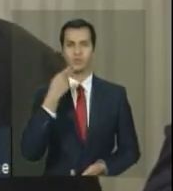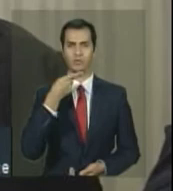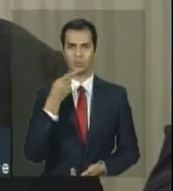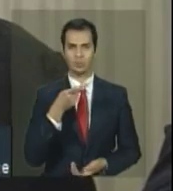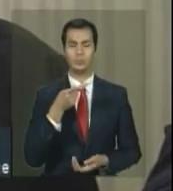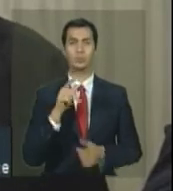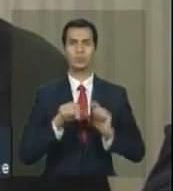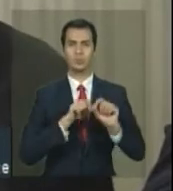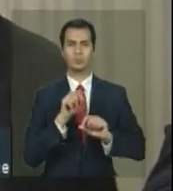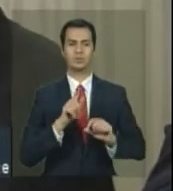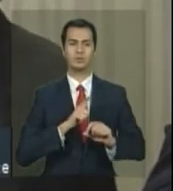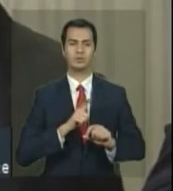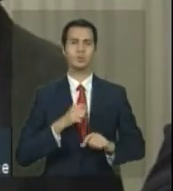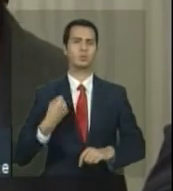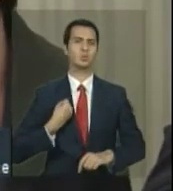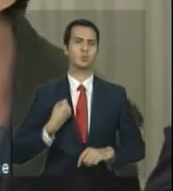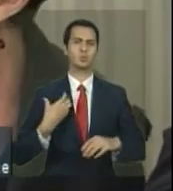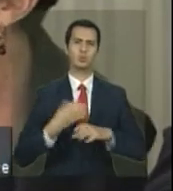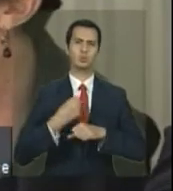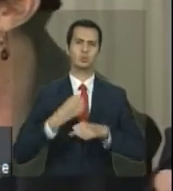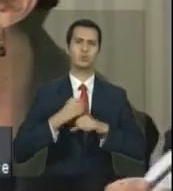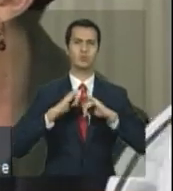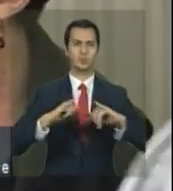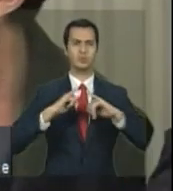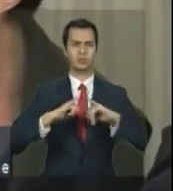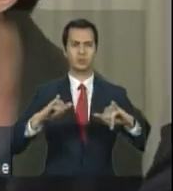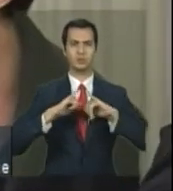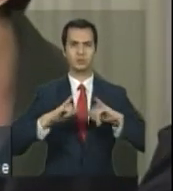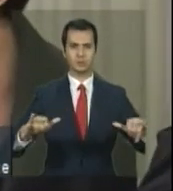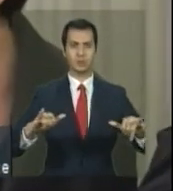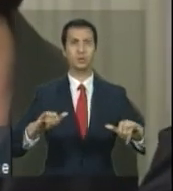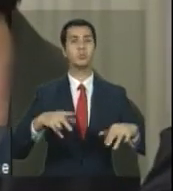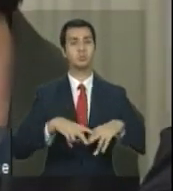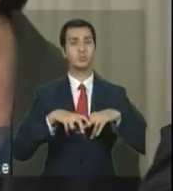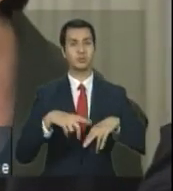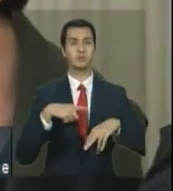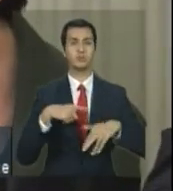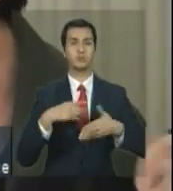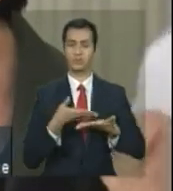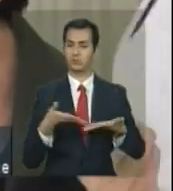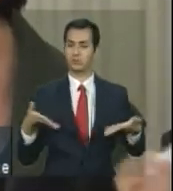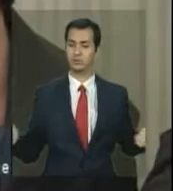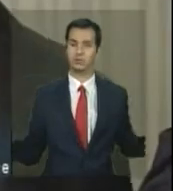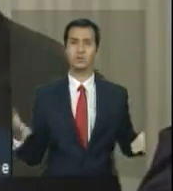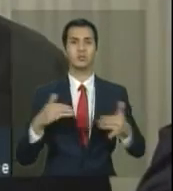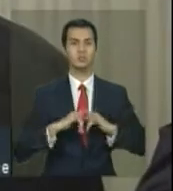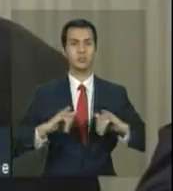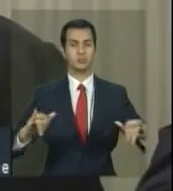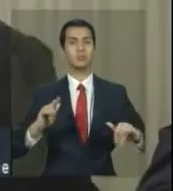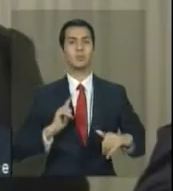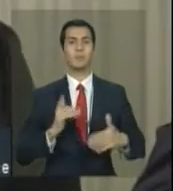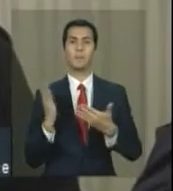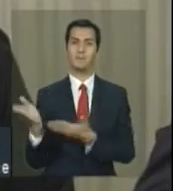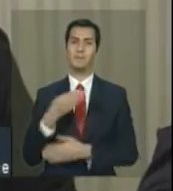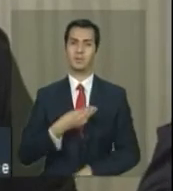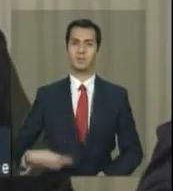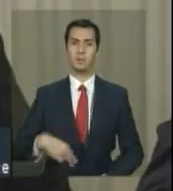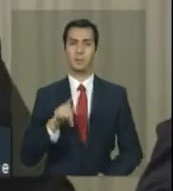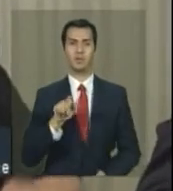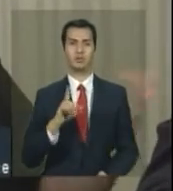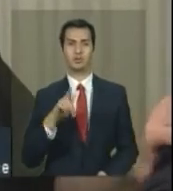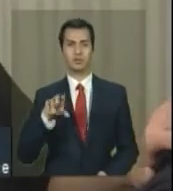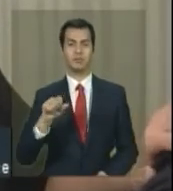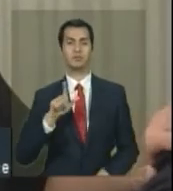rápida, nós estamos com muitos números, muitas informações, é por isso que nós estamos com os ministros aqui, o Padilha tem um monte de novidade para contar aí, então,